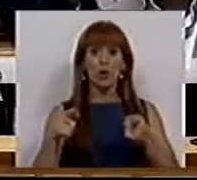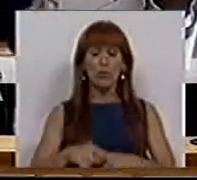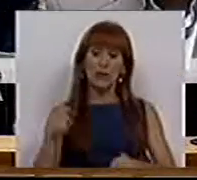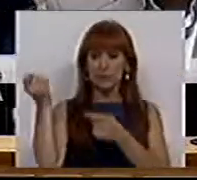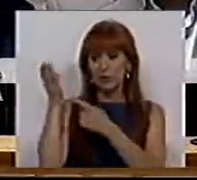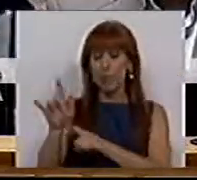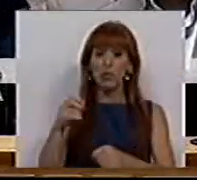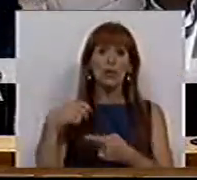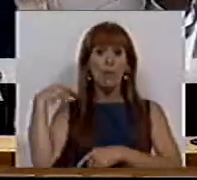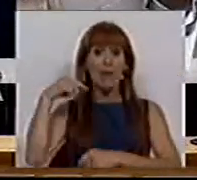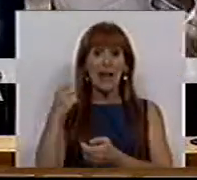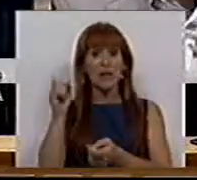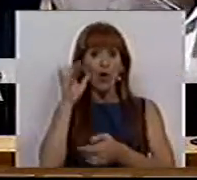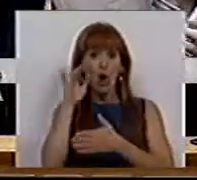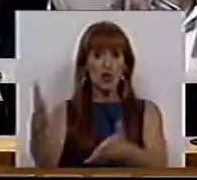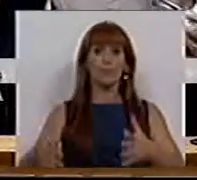o caso da pera rocha.